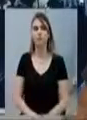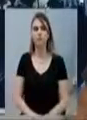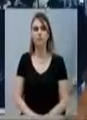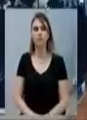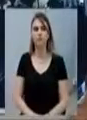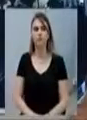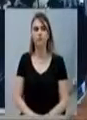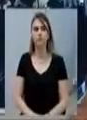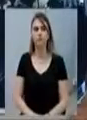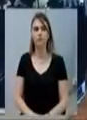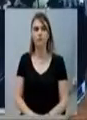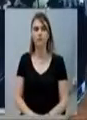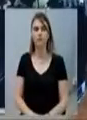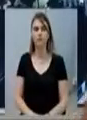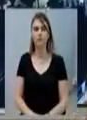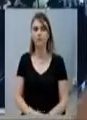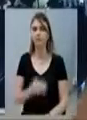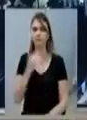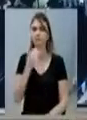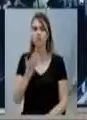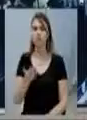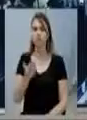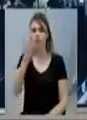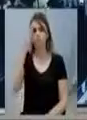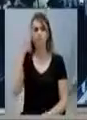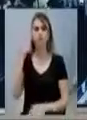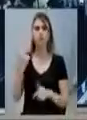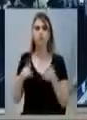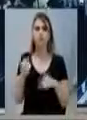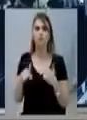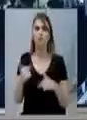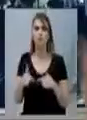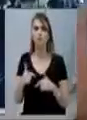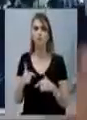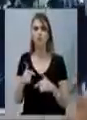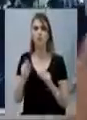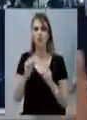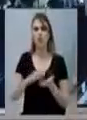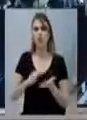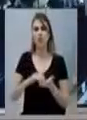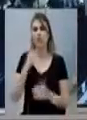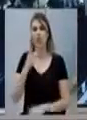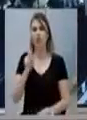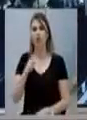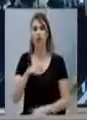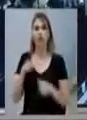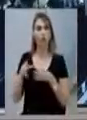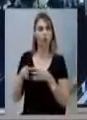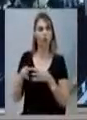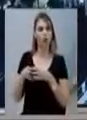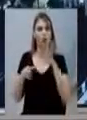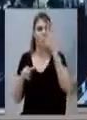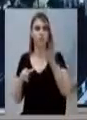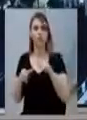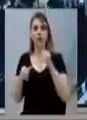Não adianta. Os funcionários que, segundo a secretária, tem um grupo aí, que convocaram